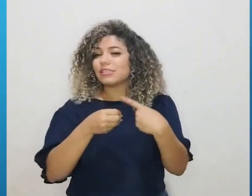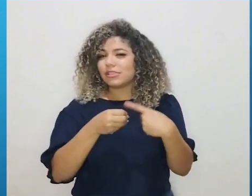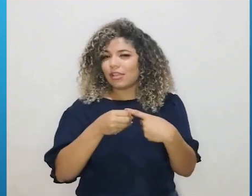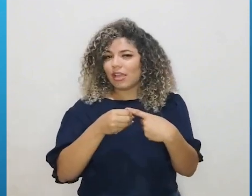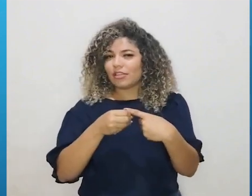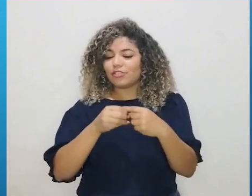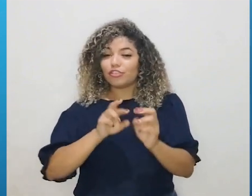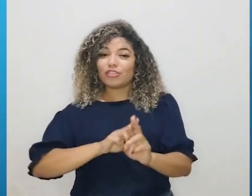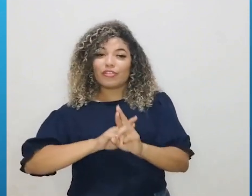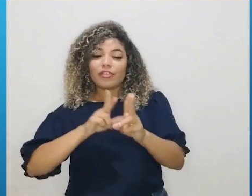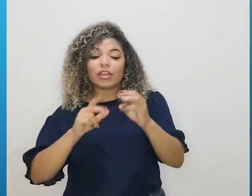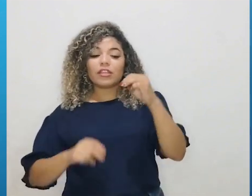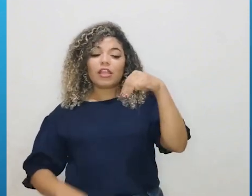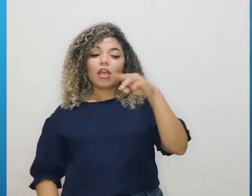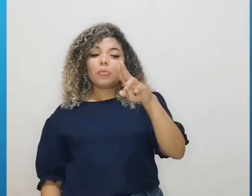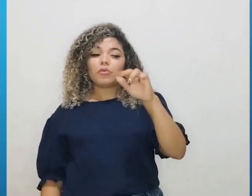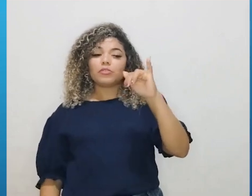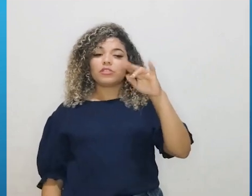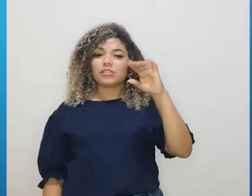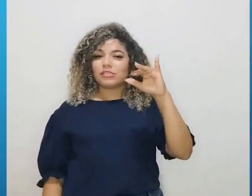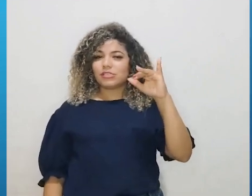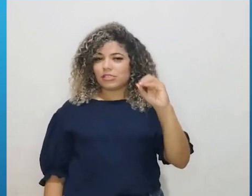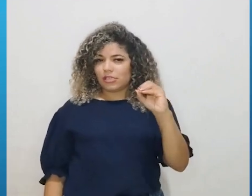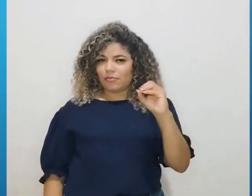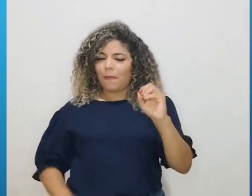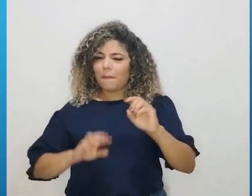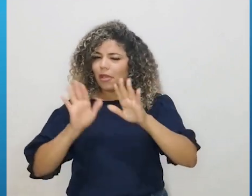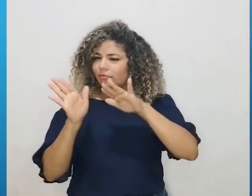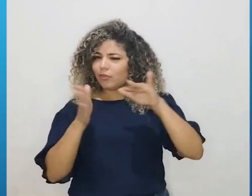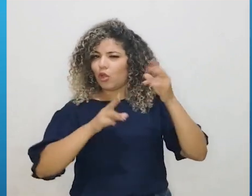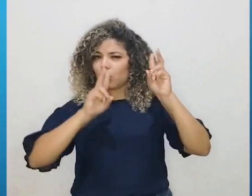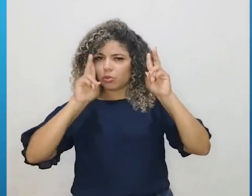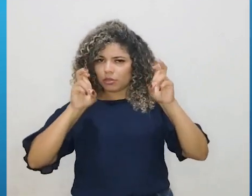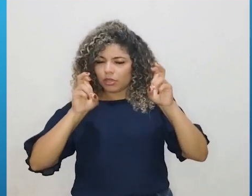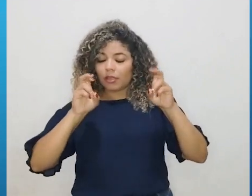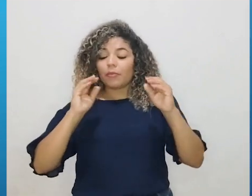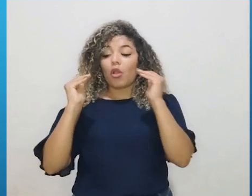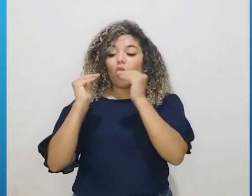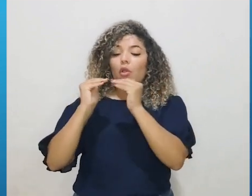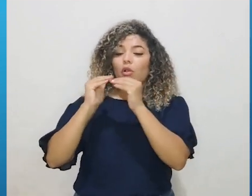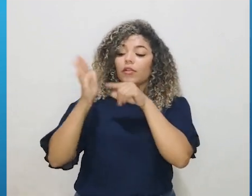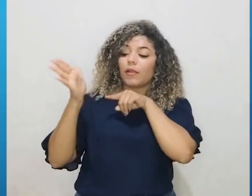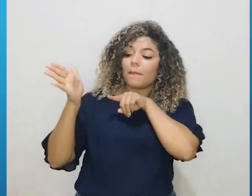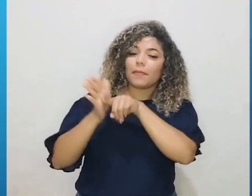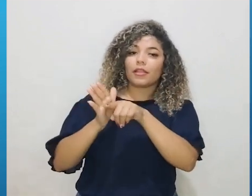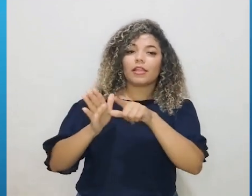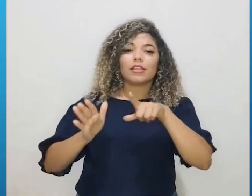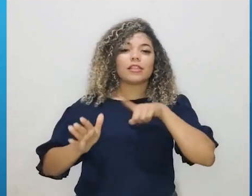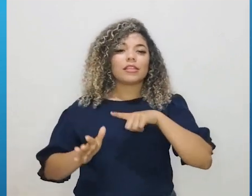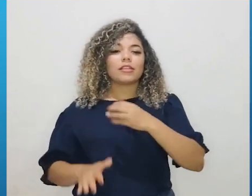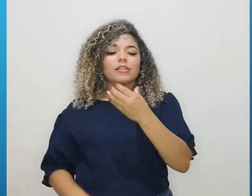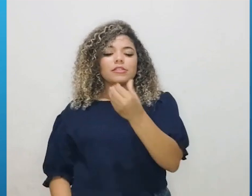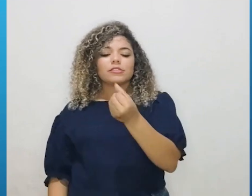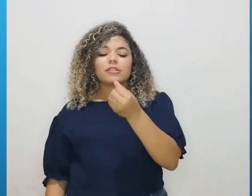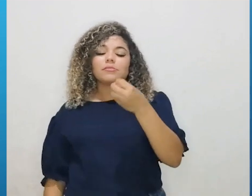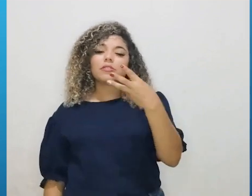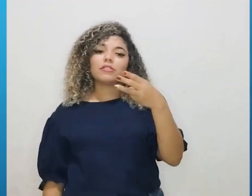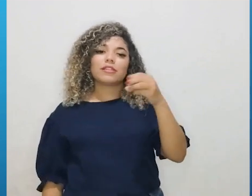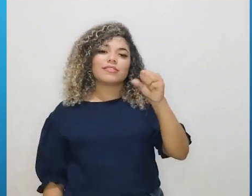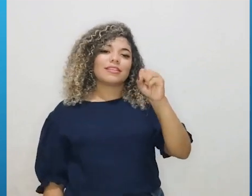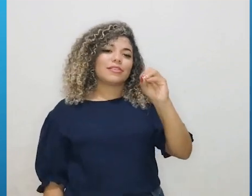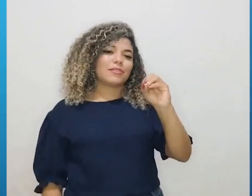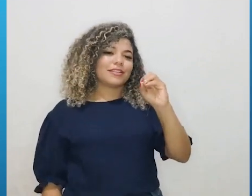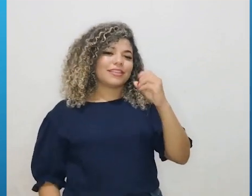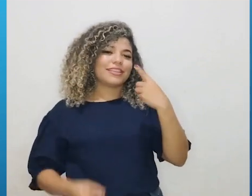e município. Mas, não entrando nesse mérito, de acordo com a questão, nós temos aqui que é 6.380